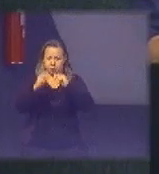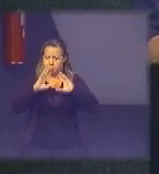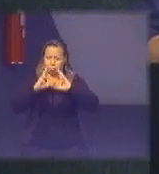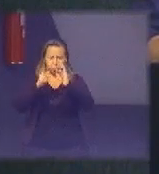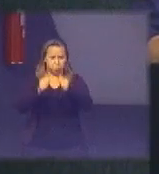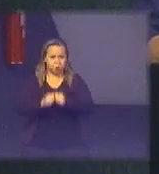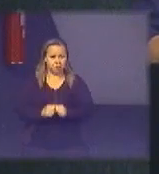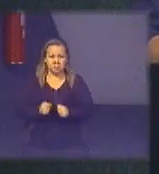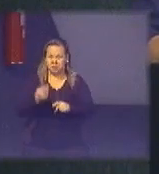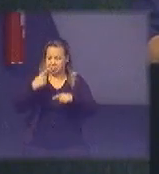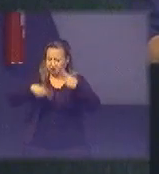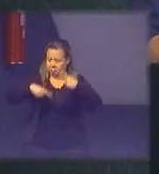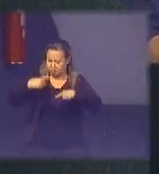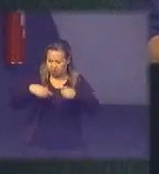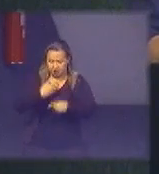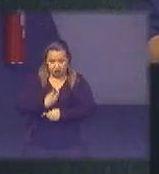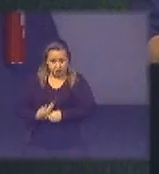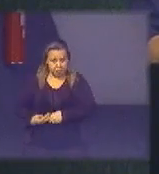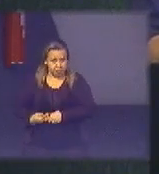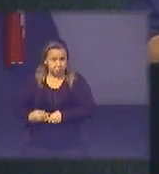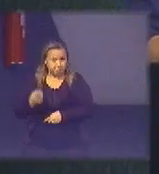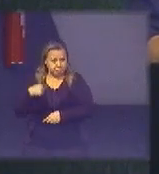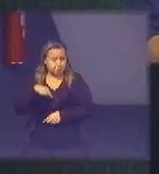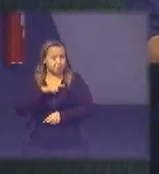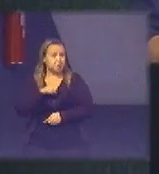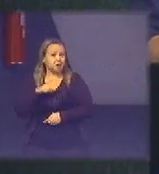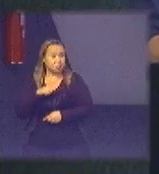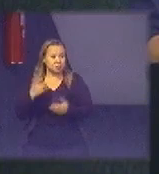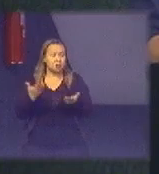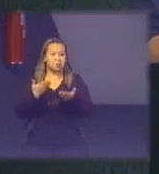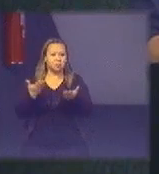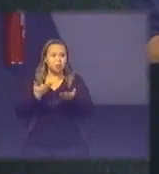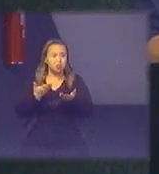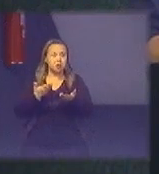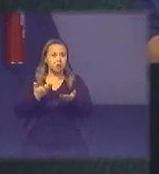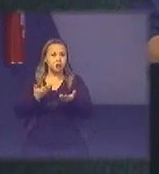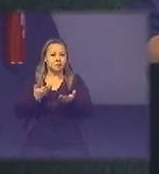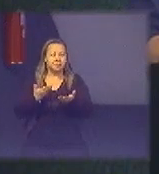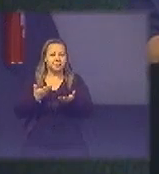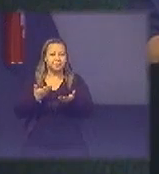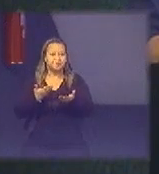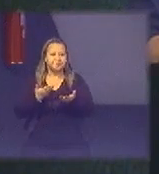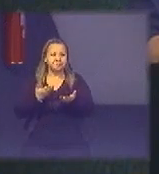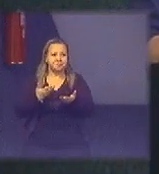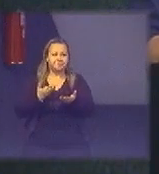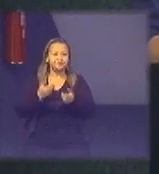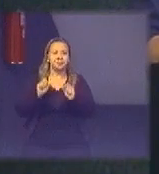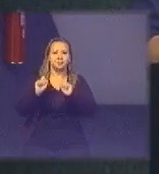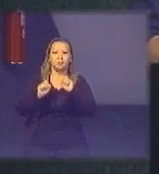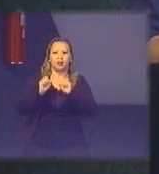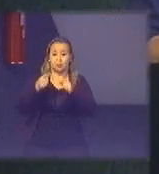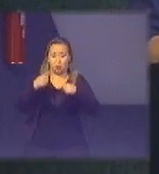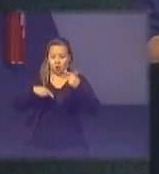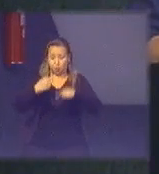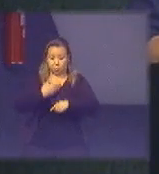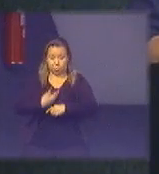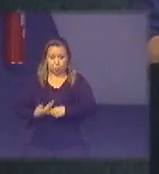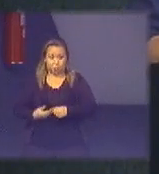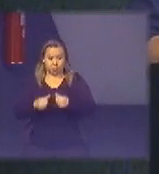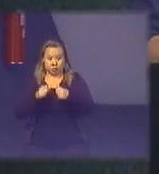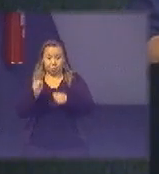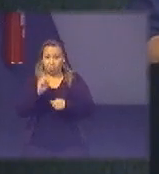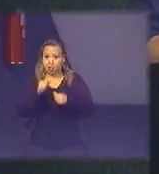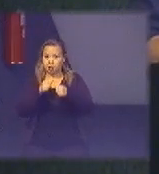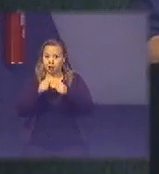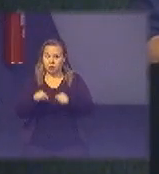quase toda a política pública que a gente tem hoje e você pega me dá uma política pública que não está circunscrita nos 17